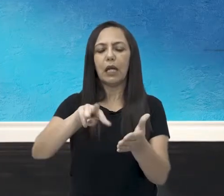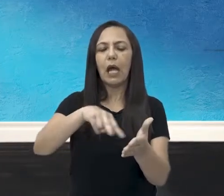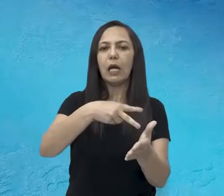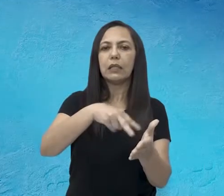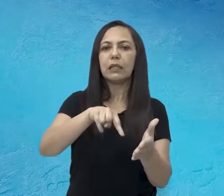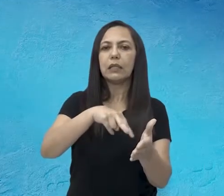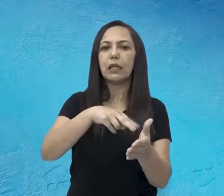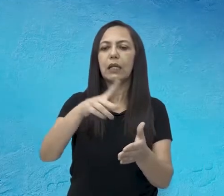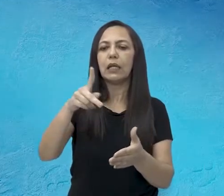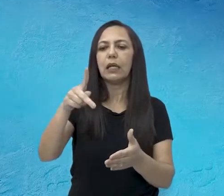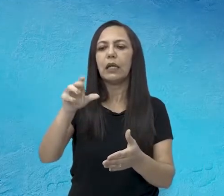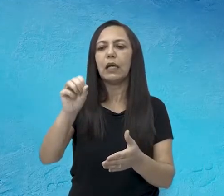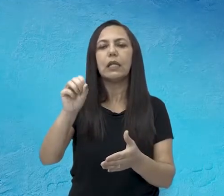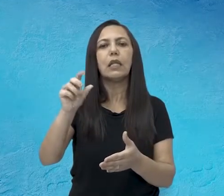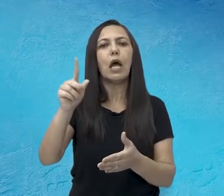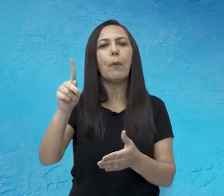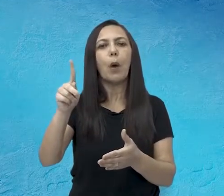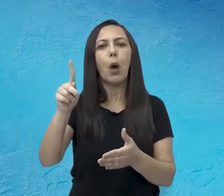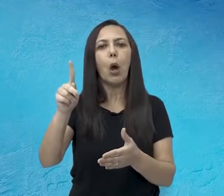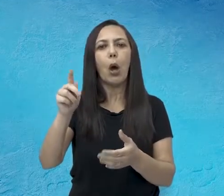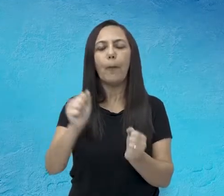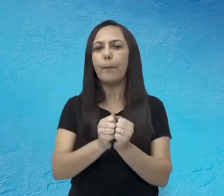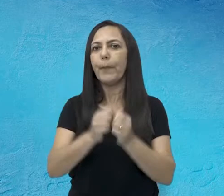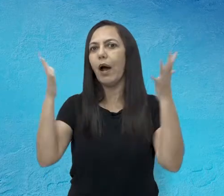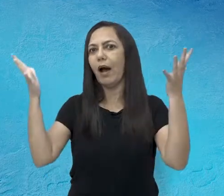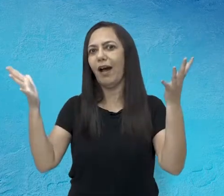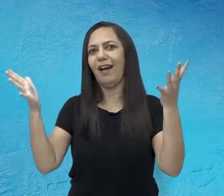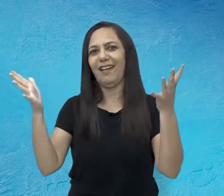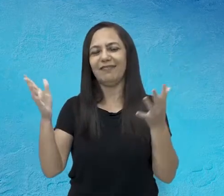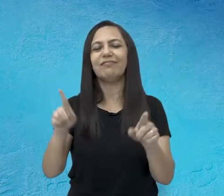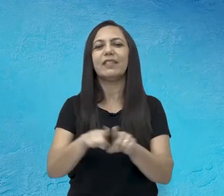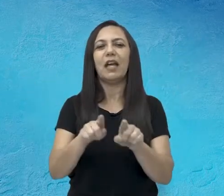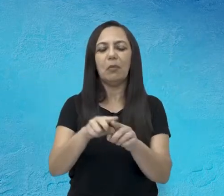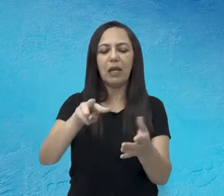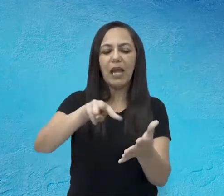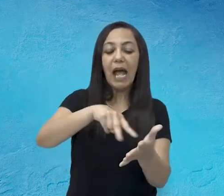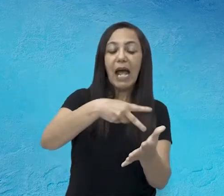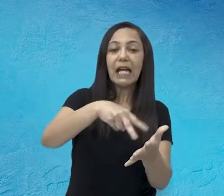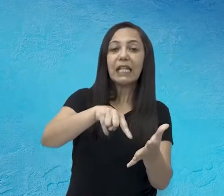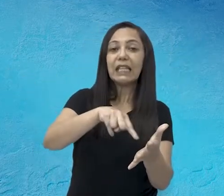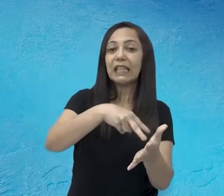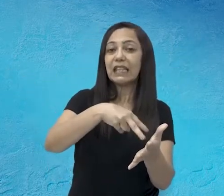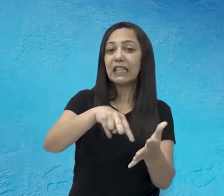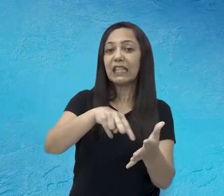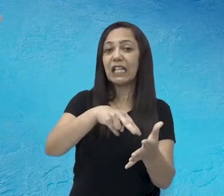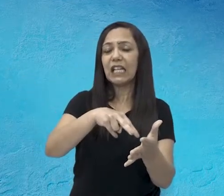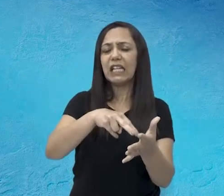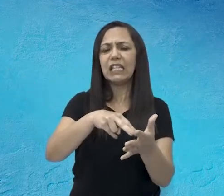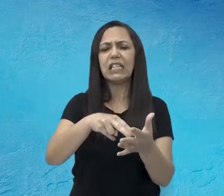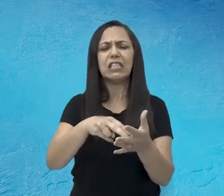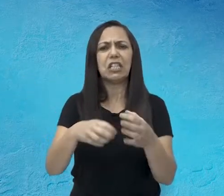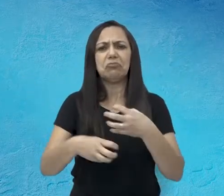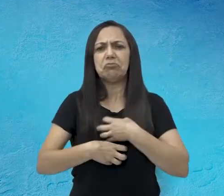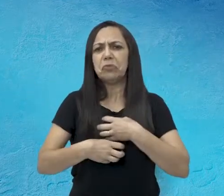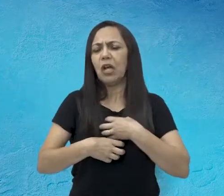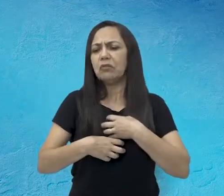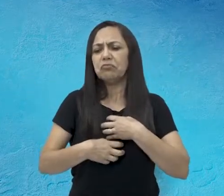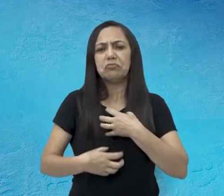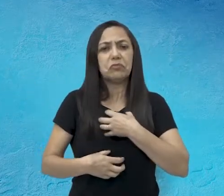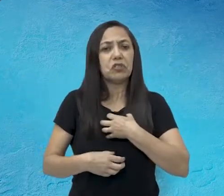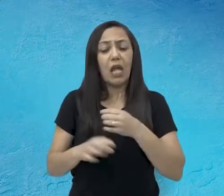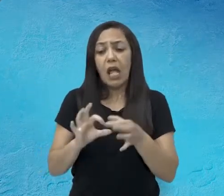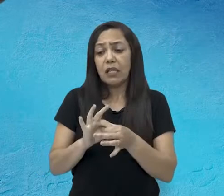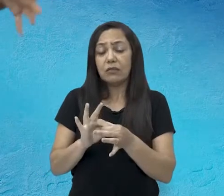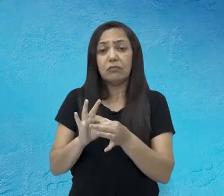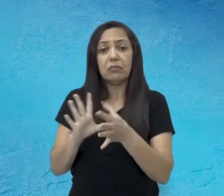popping, que significa estourar. Nós temos o freestyler, que é o estilo livre, né?